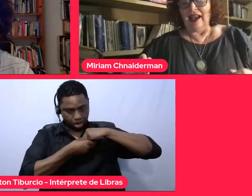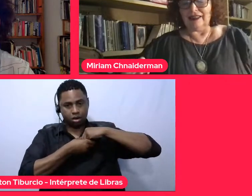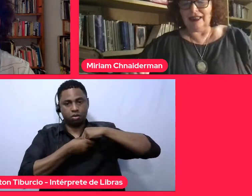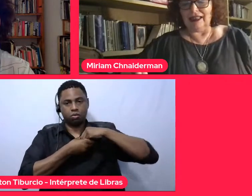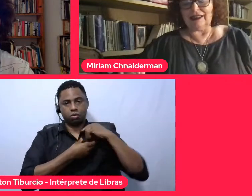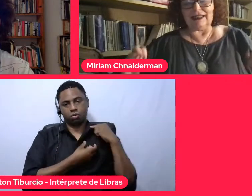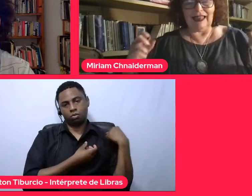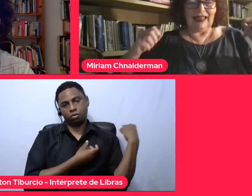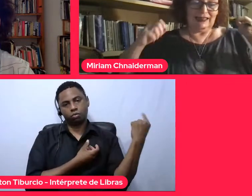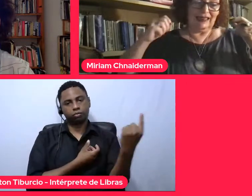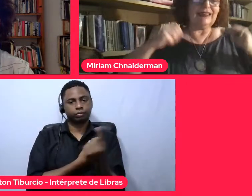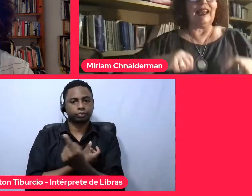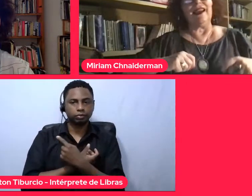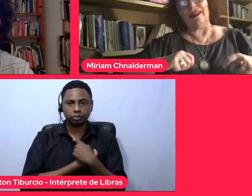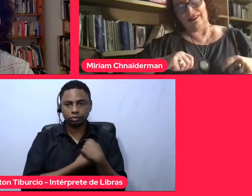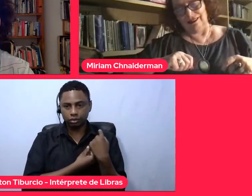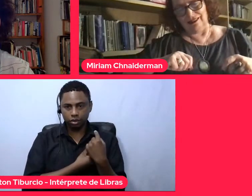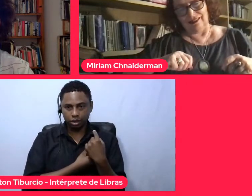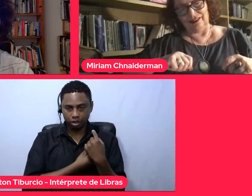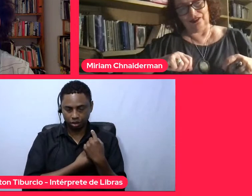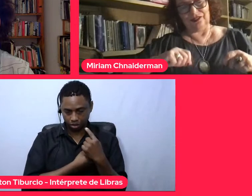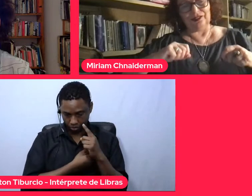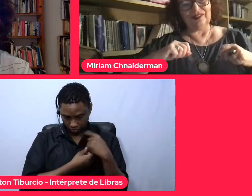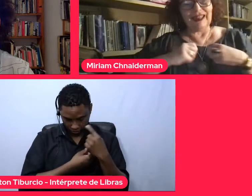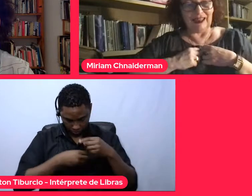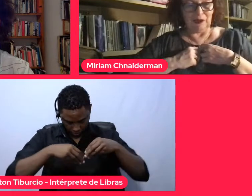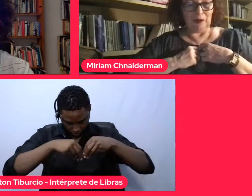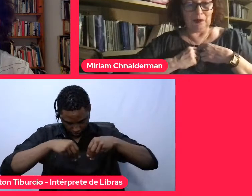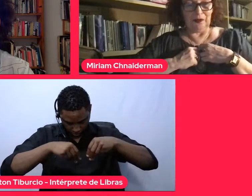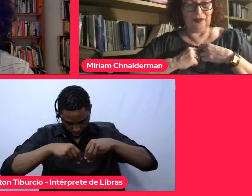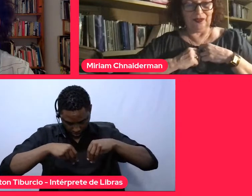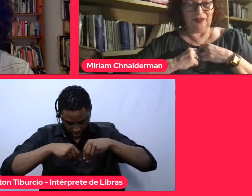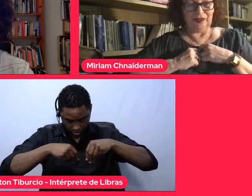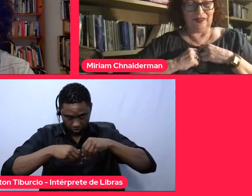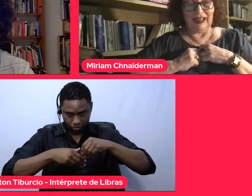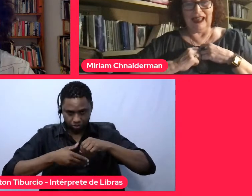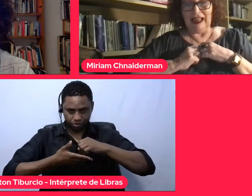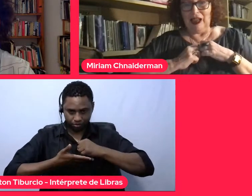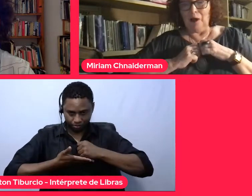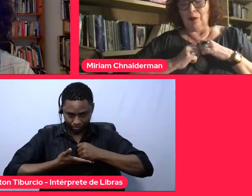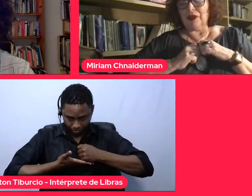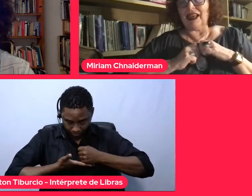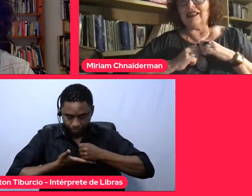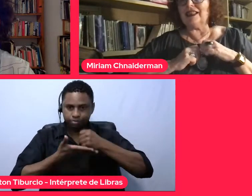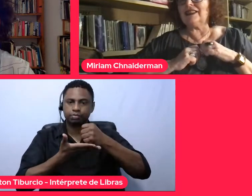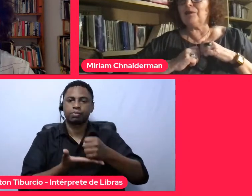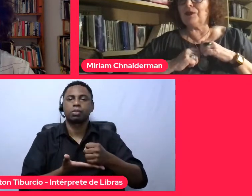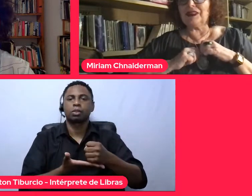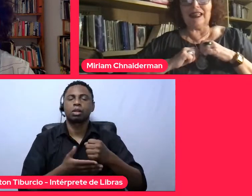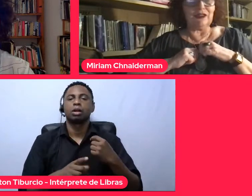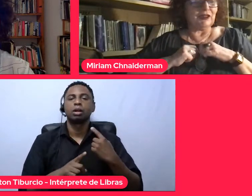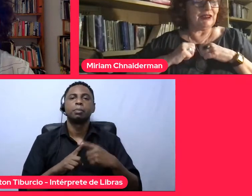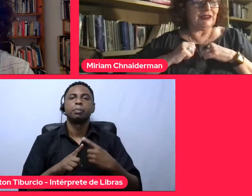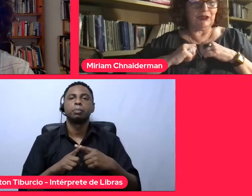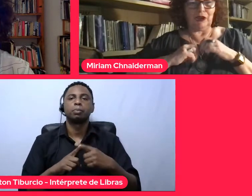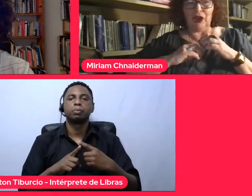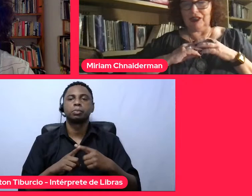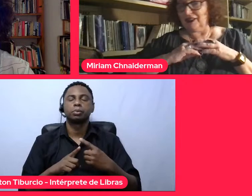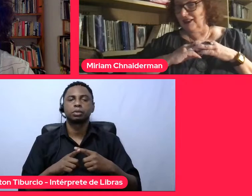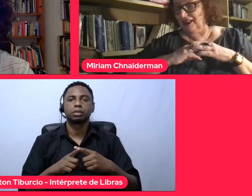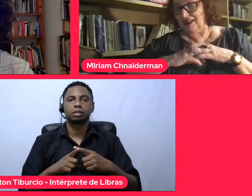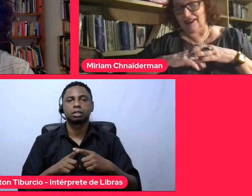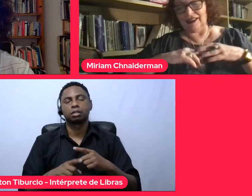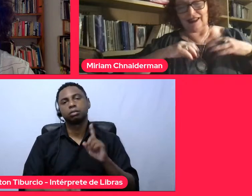A gente traz a terra dentro, porque a gente é portador de